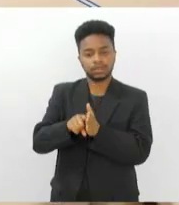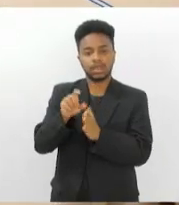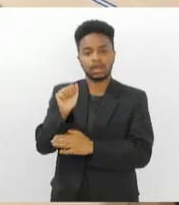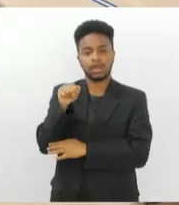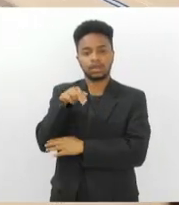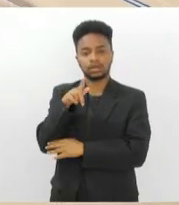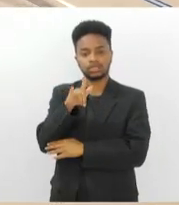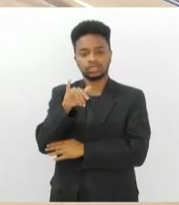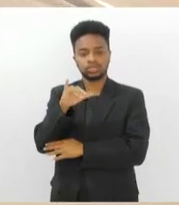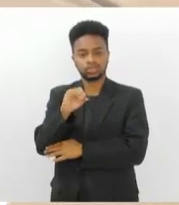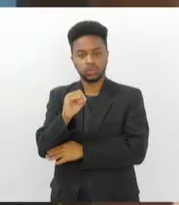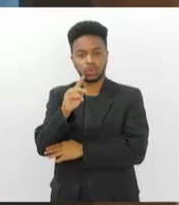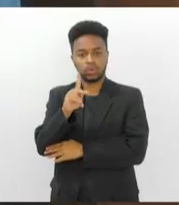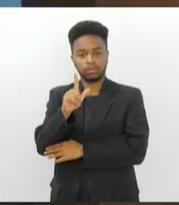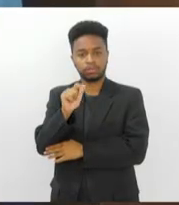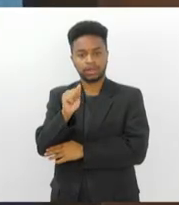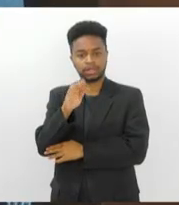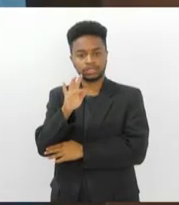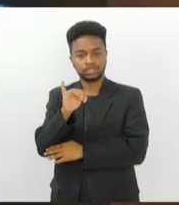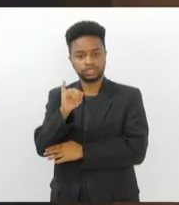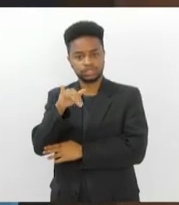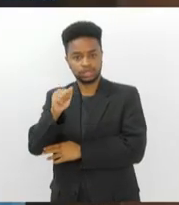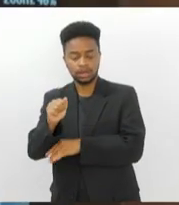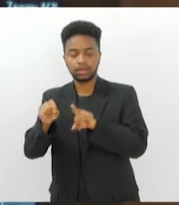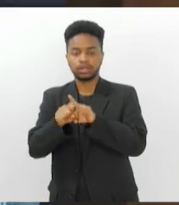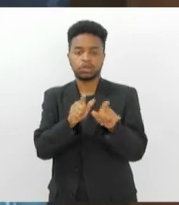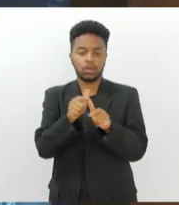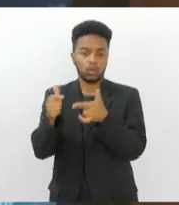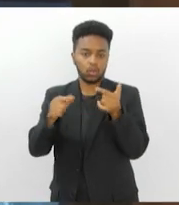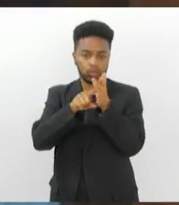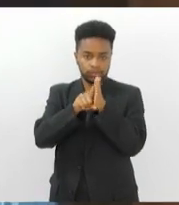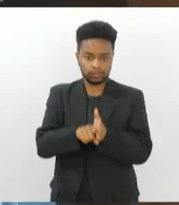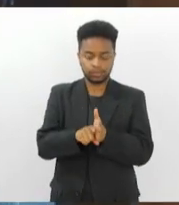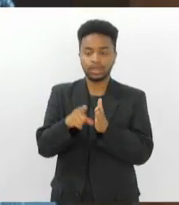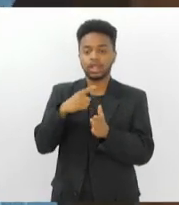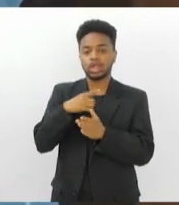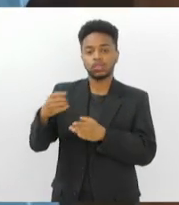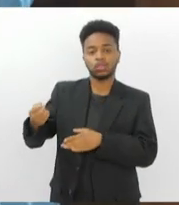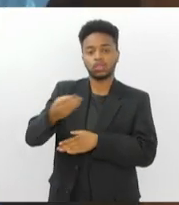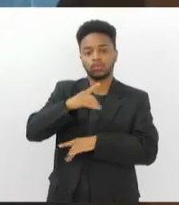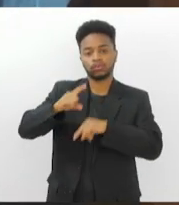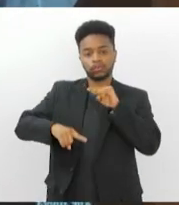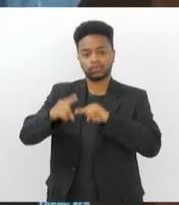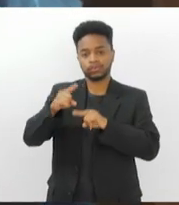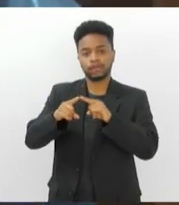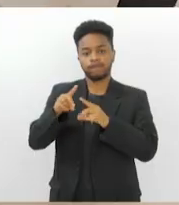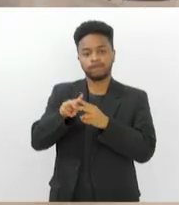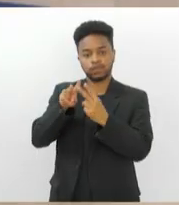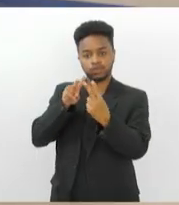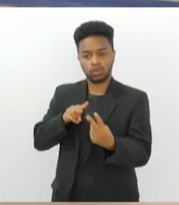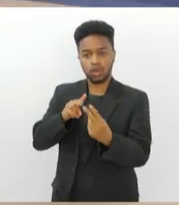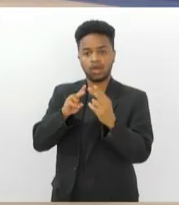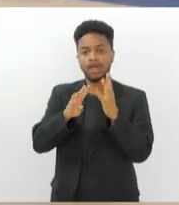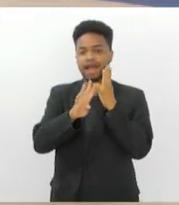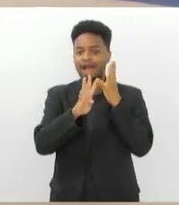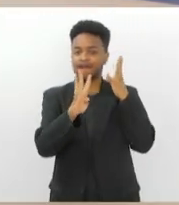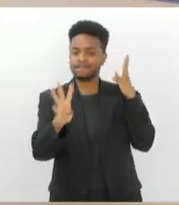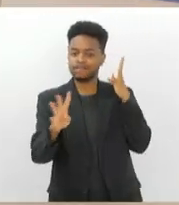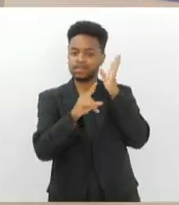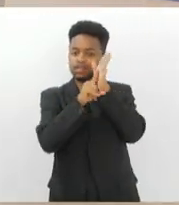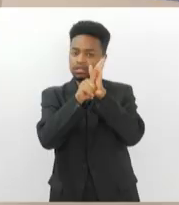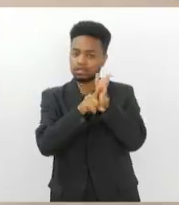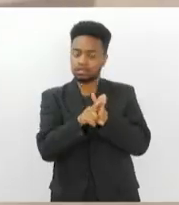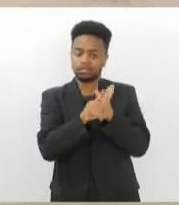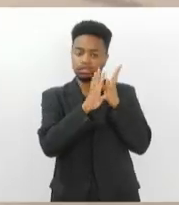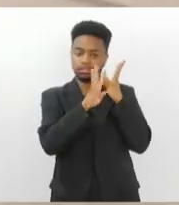e coronariografia, entre outros. Com esse novo angiógrafo digital, foi zerada a fila para exames de cateterismo